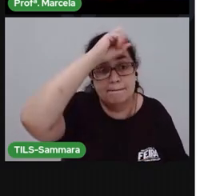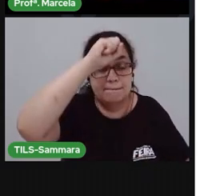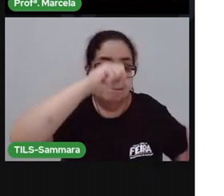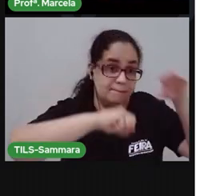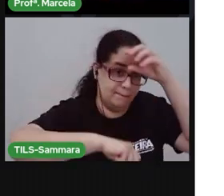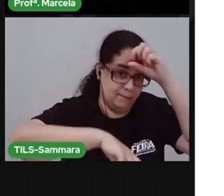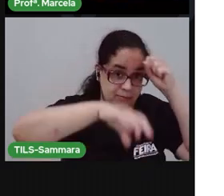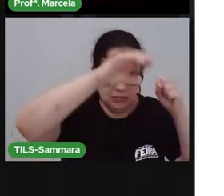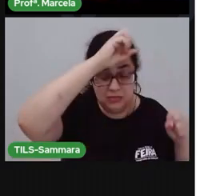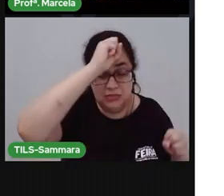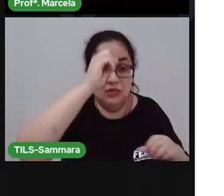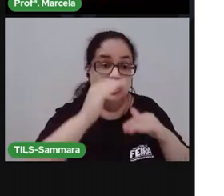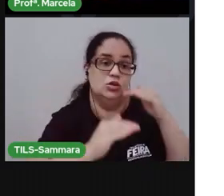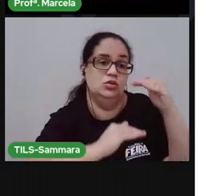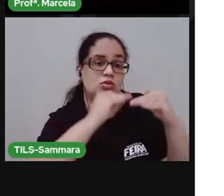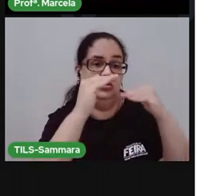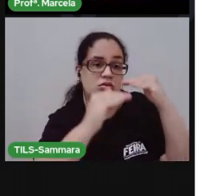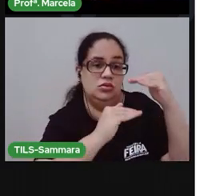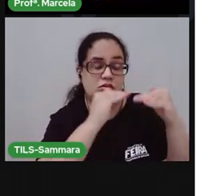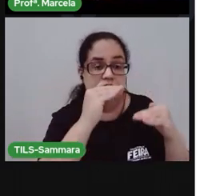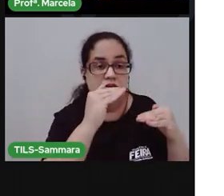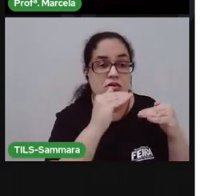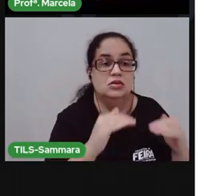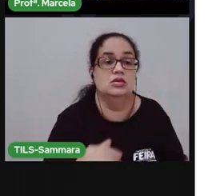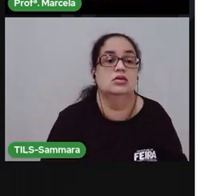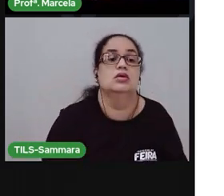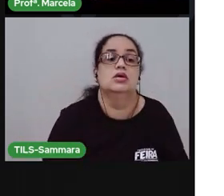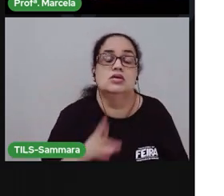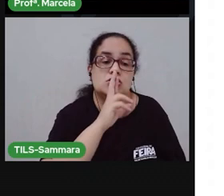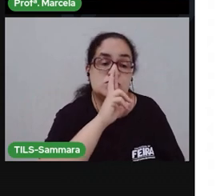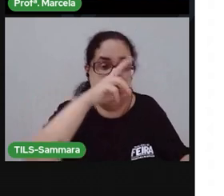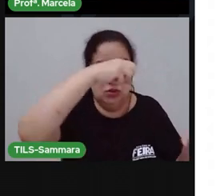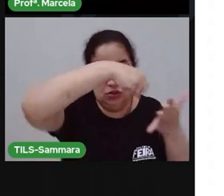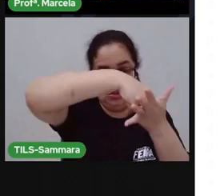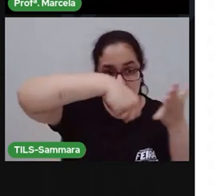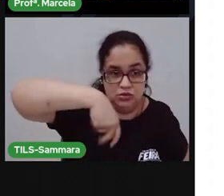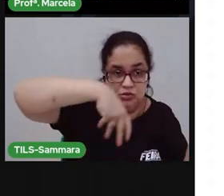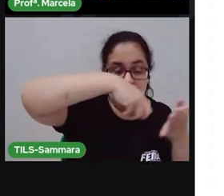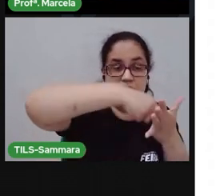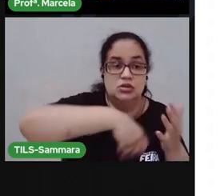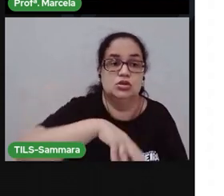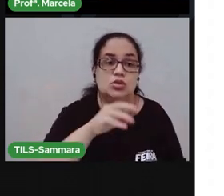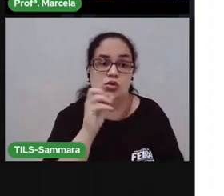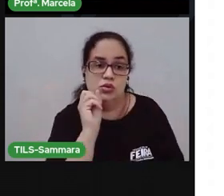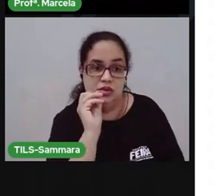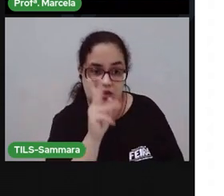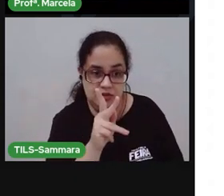a desenvolver essa autonomia na hora de responder suas atividades, tá?